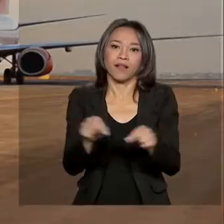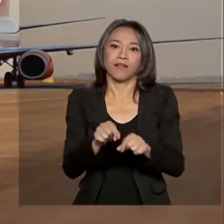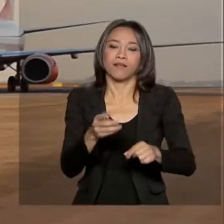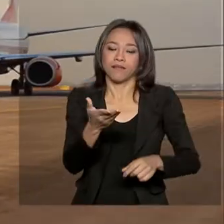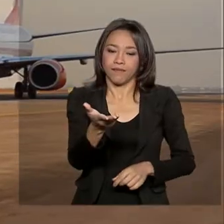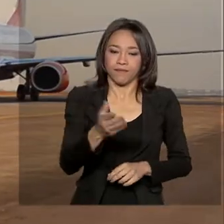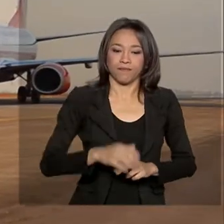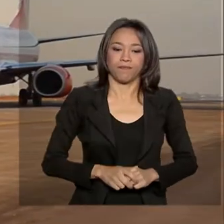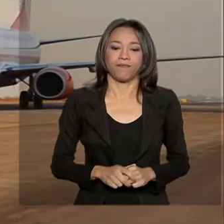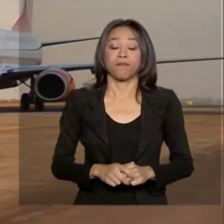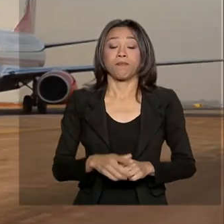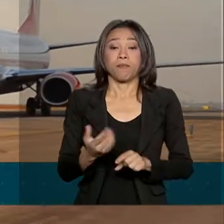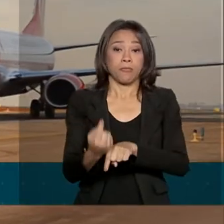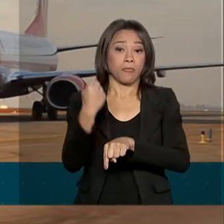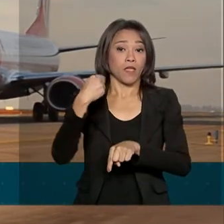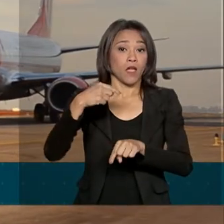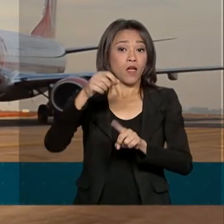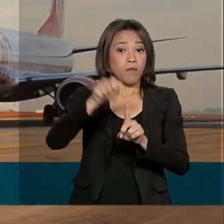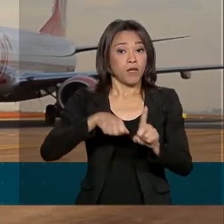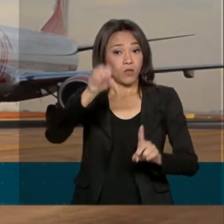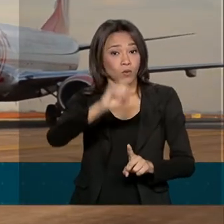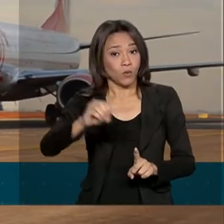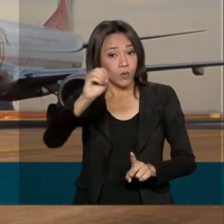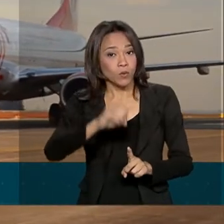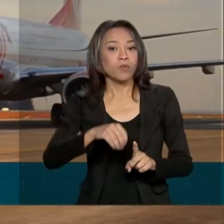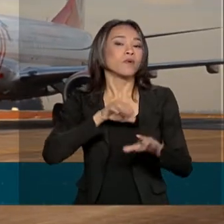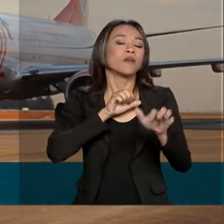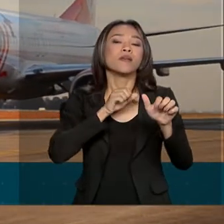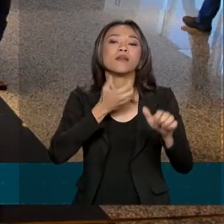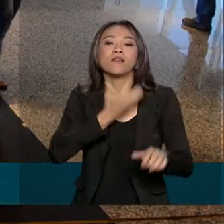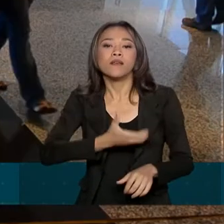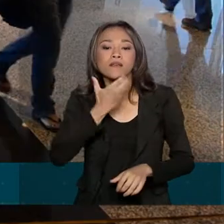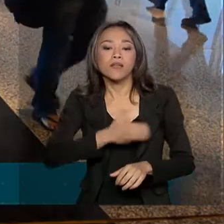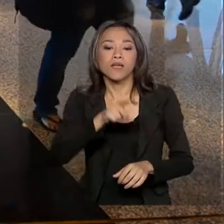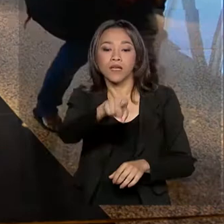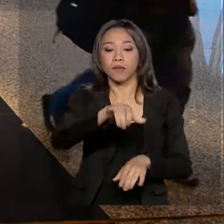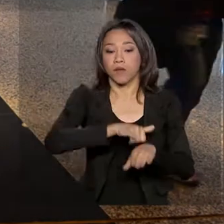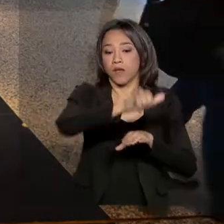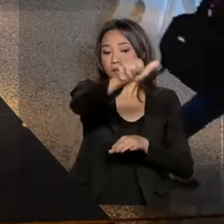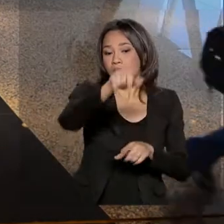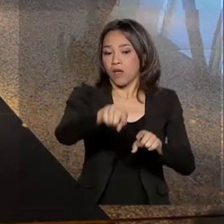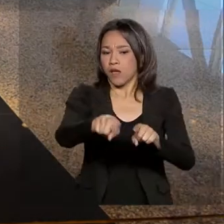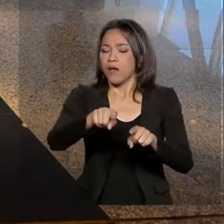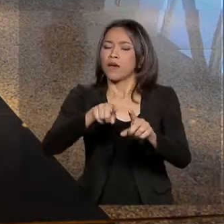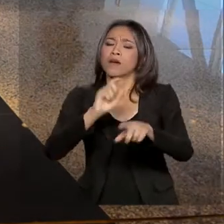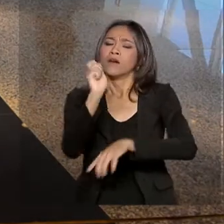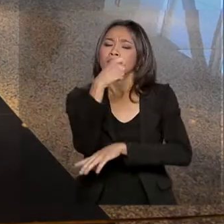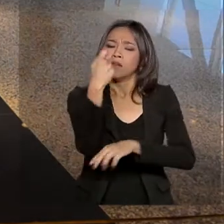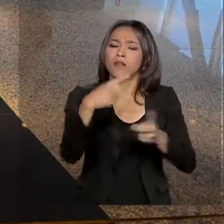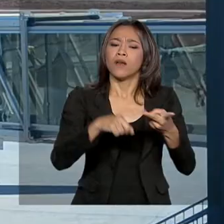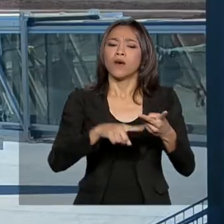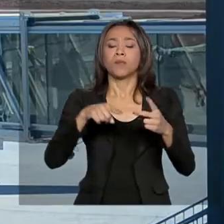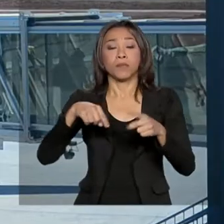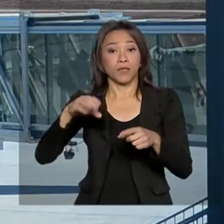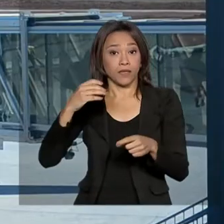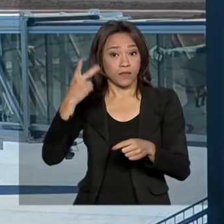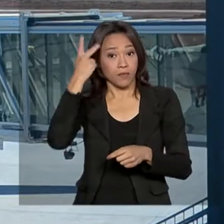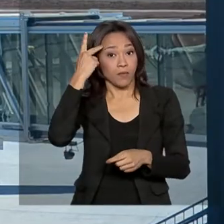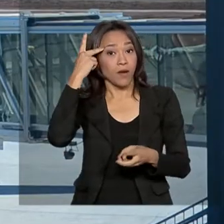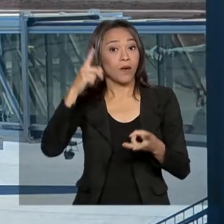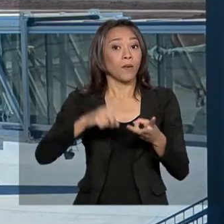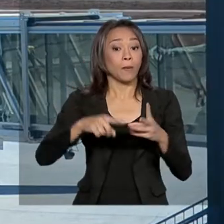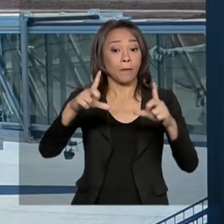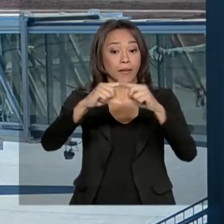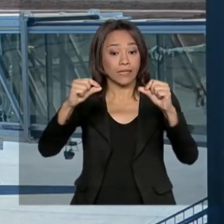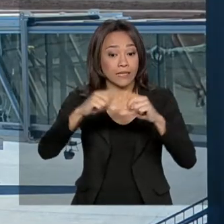Entre outubro e dezembro de 2019, os aeroportos de Florianópolis, em Santa Catarina, Campinas, em São Paulo e Brasília,